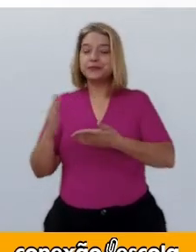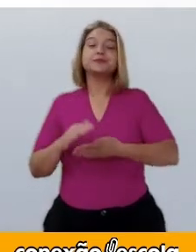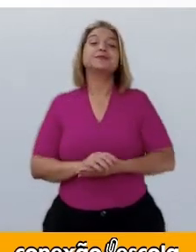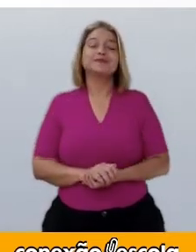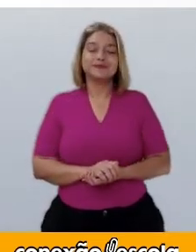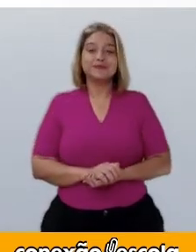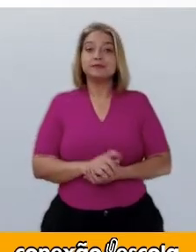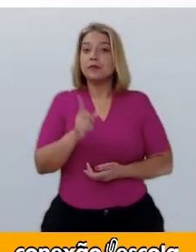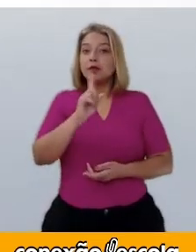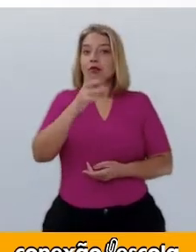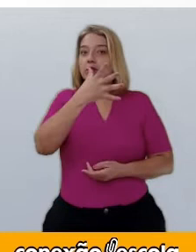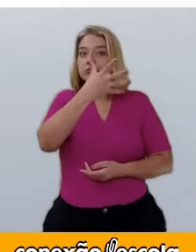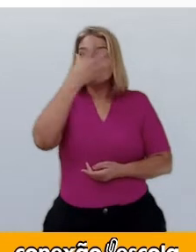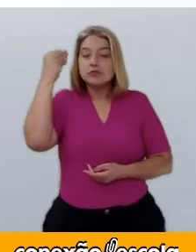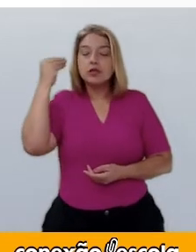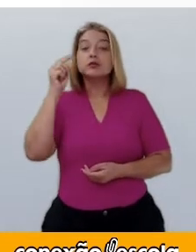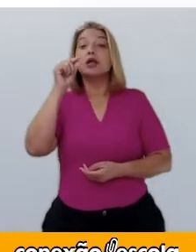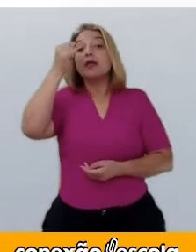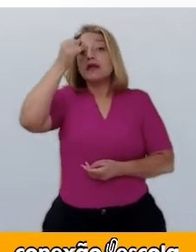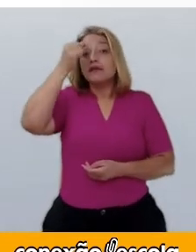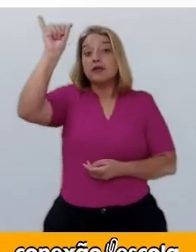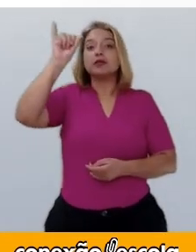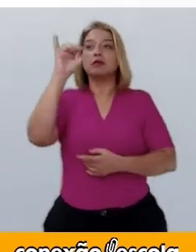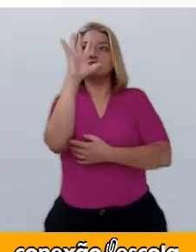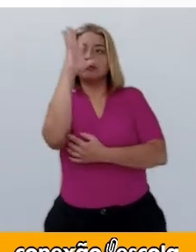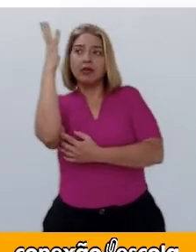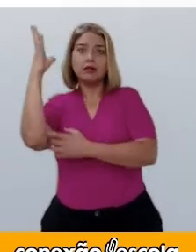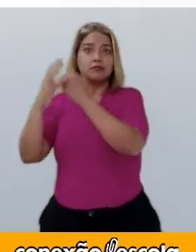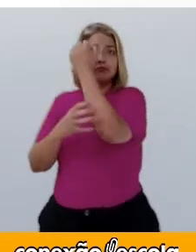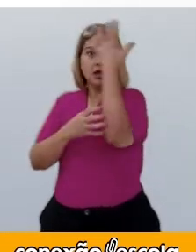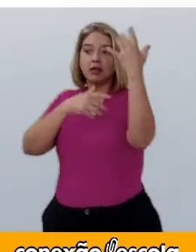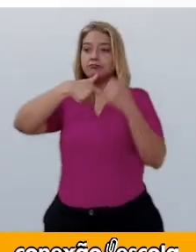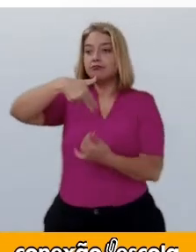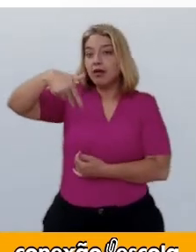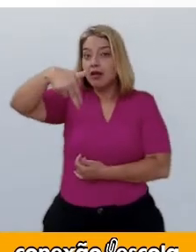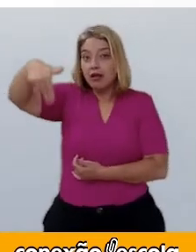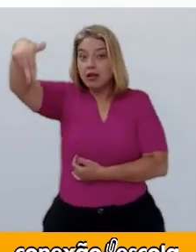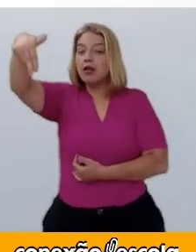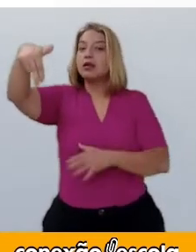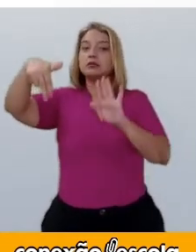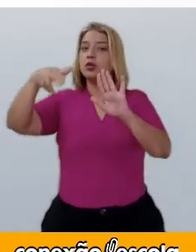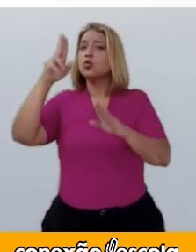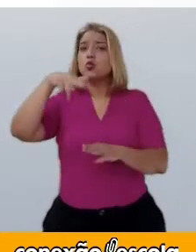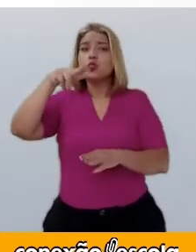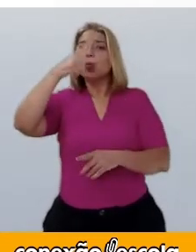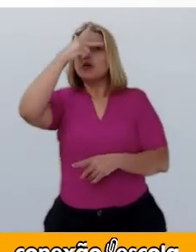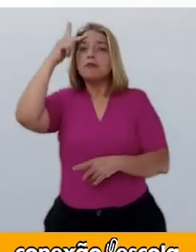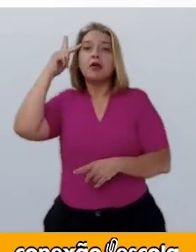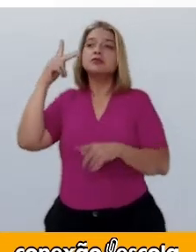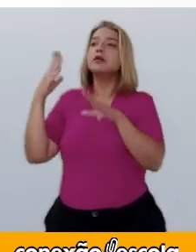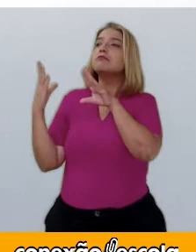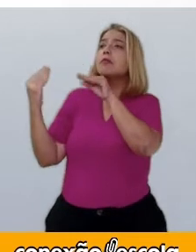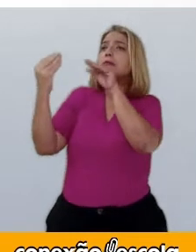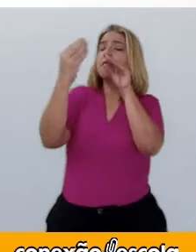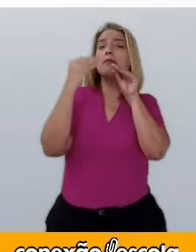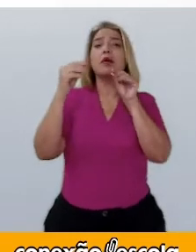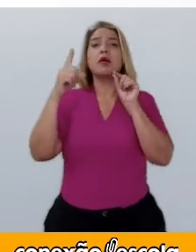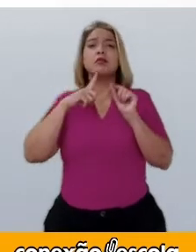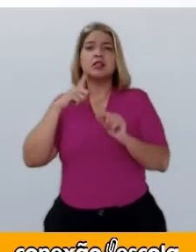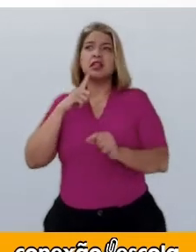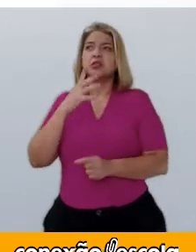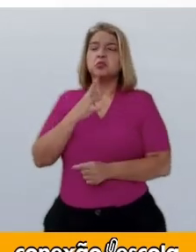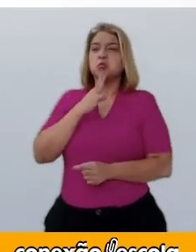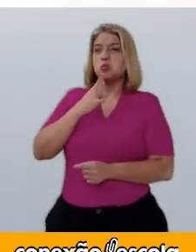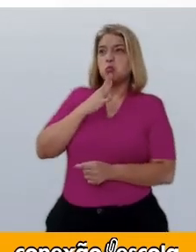Não esqueça de evitar a floresta e nunca fale com estranhos.